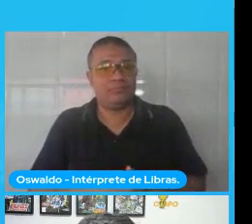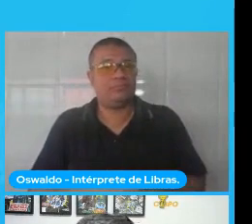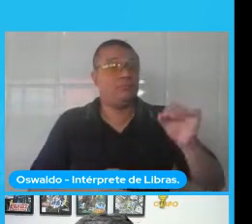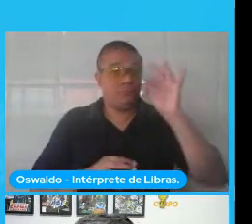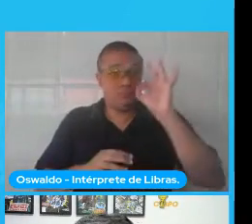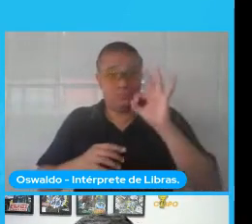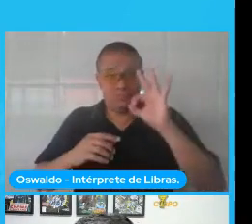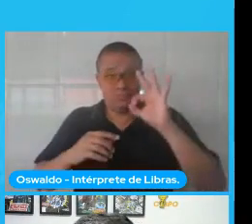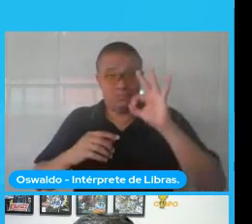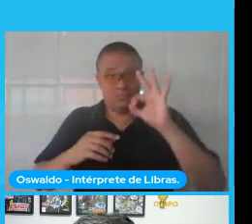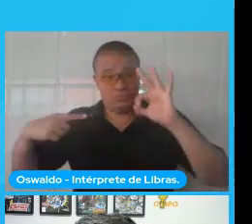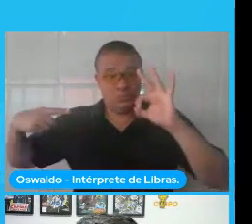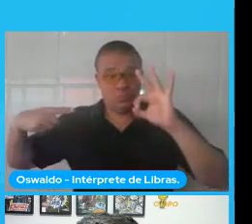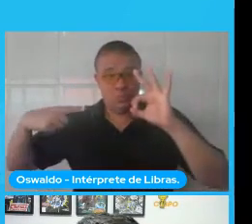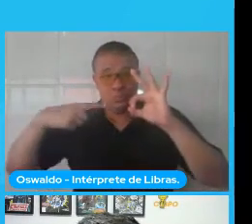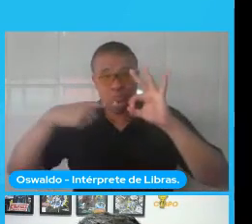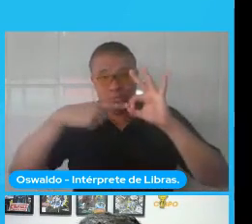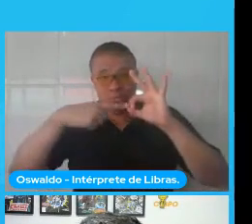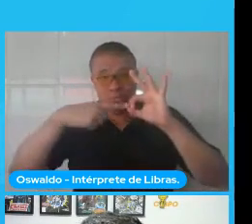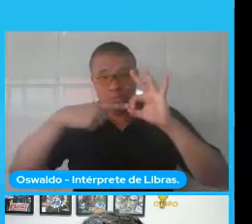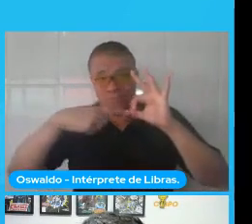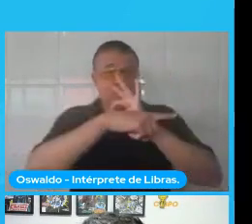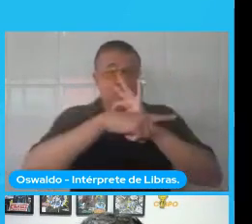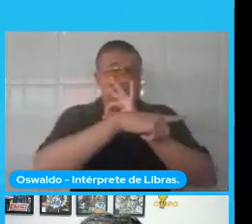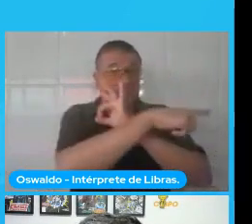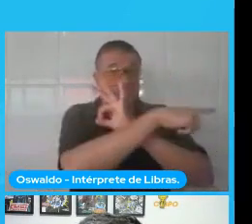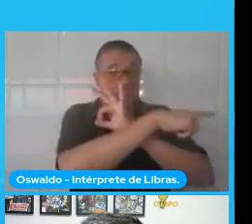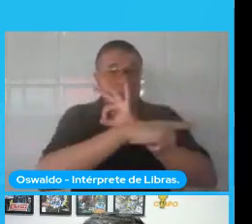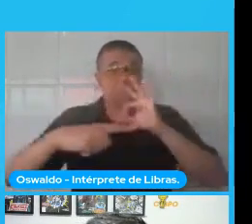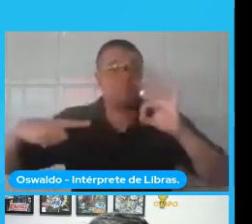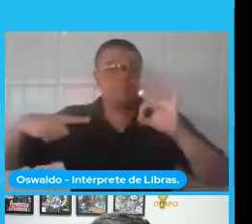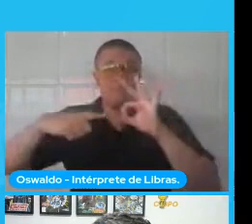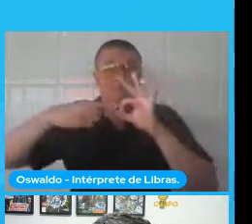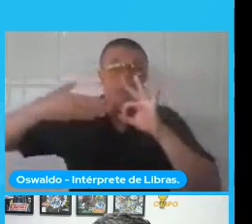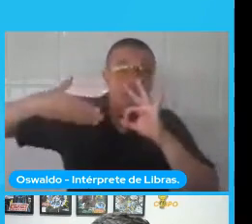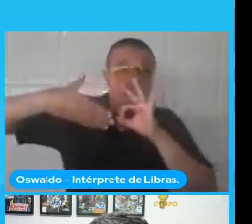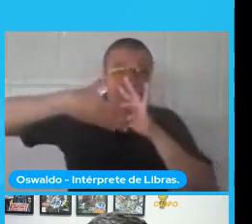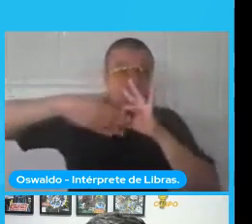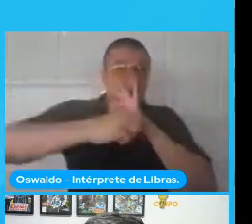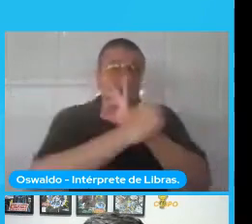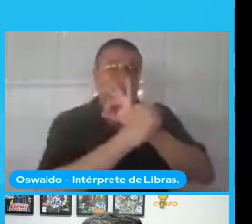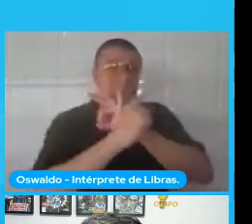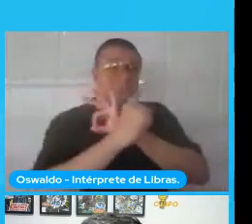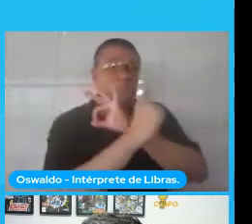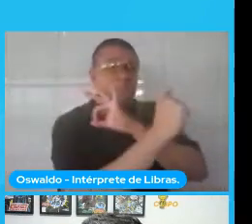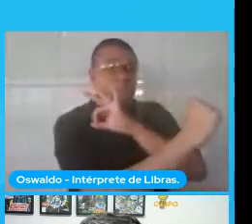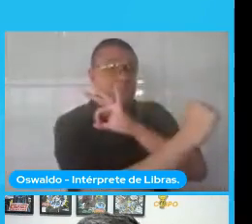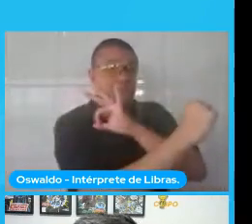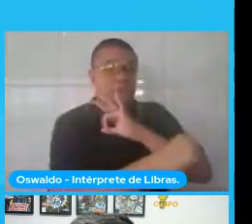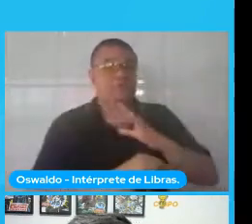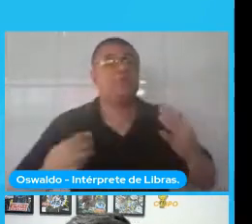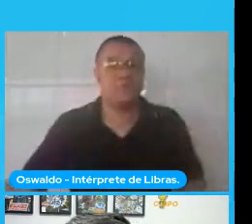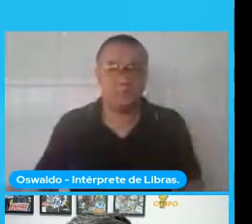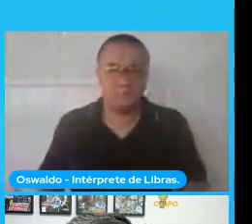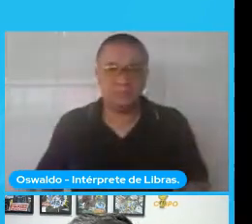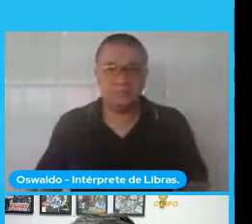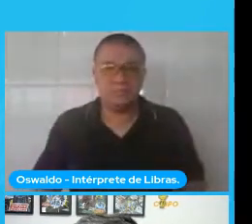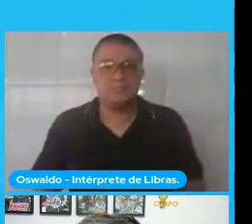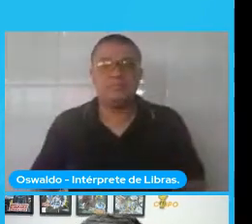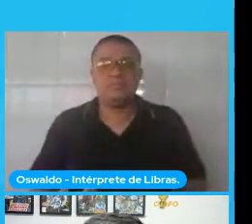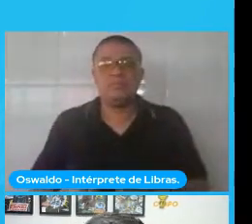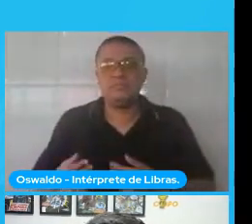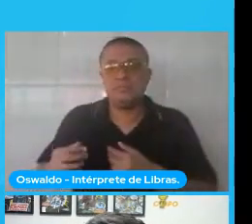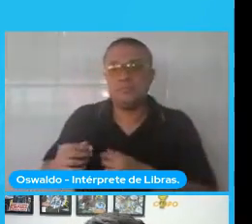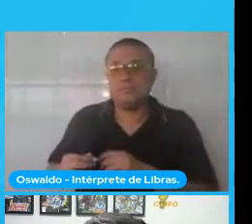então isso é chamado de perceptron então o perceptron multicamadas é uma junção de vários perceptrons em uma única